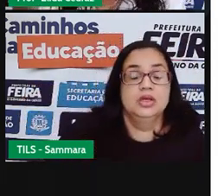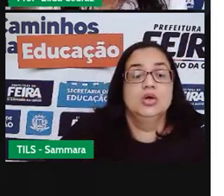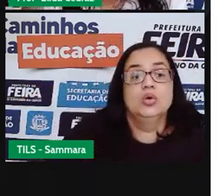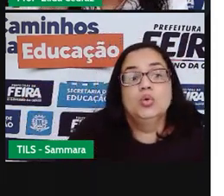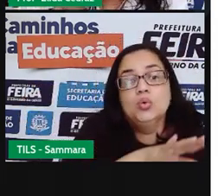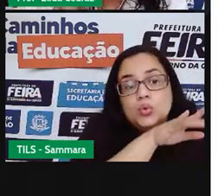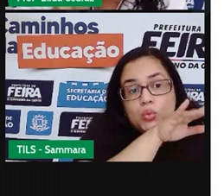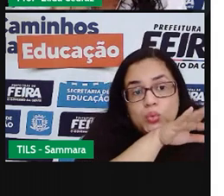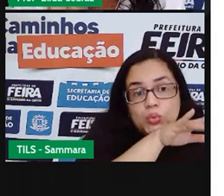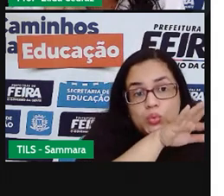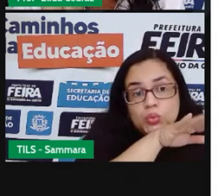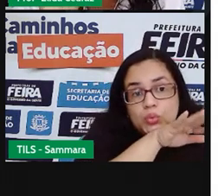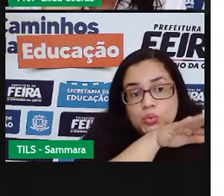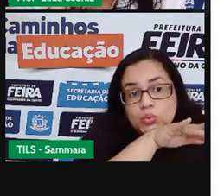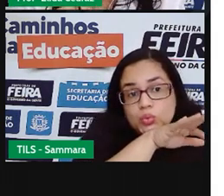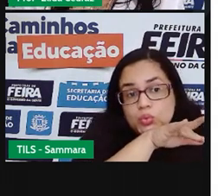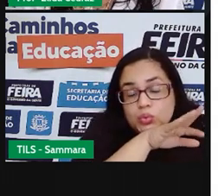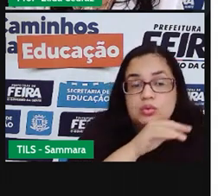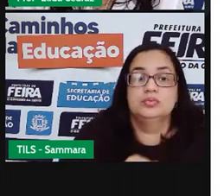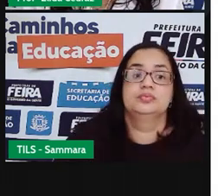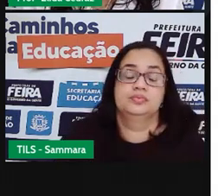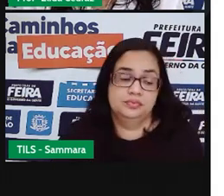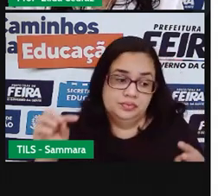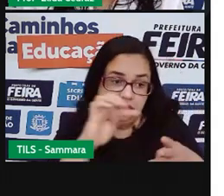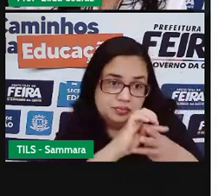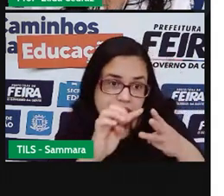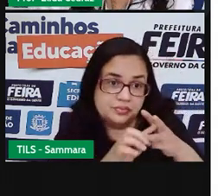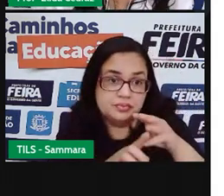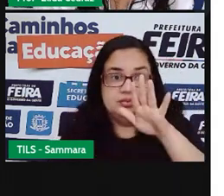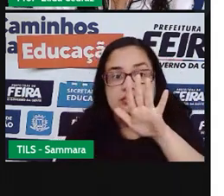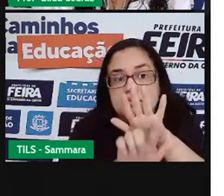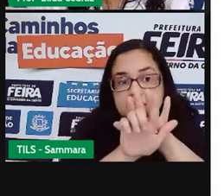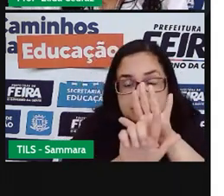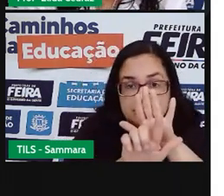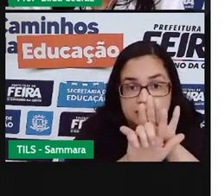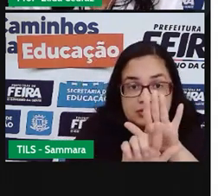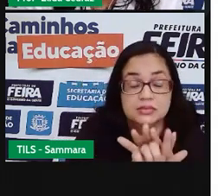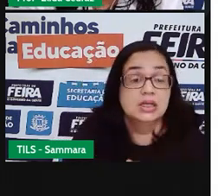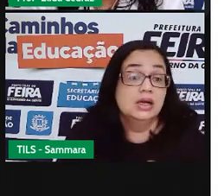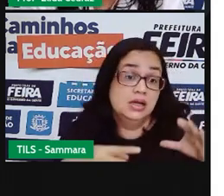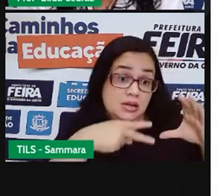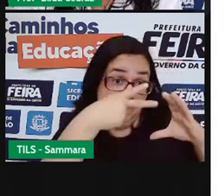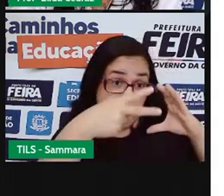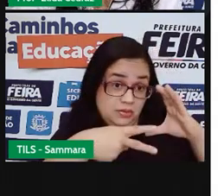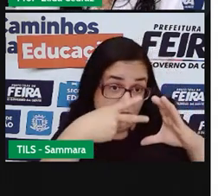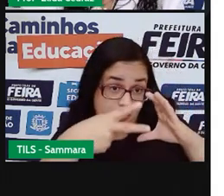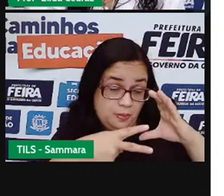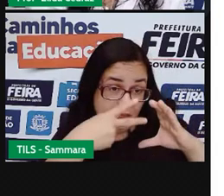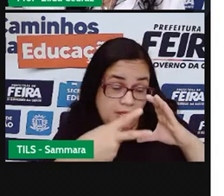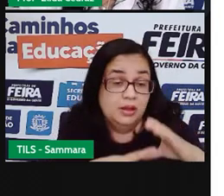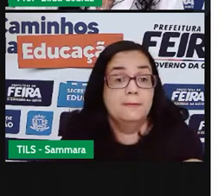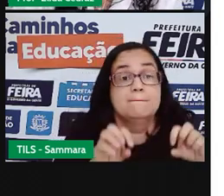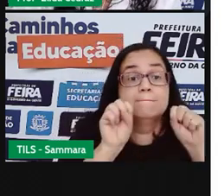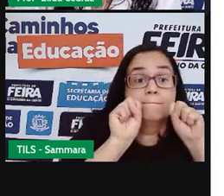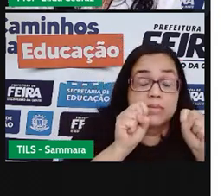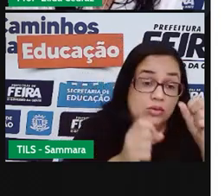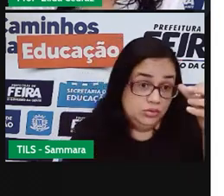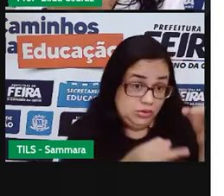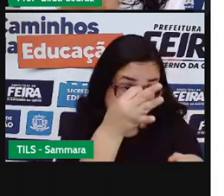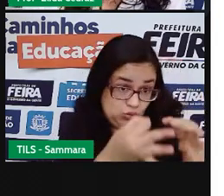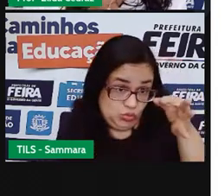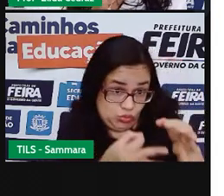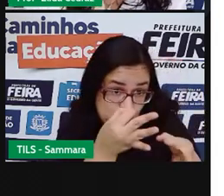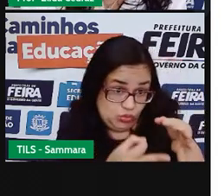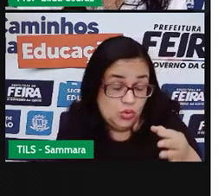infração com alguma dessas três leis, a Câmara de Vereadores pode julgar